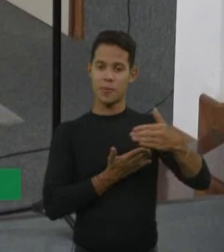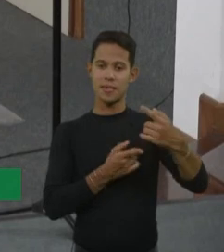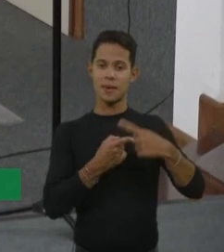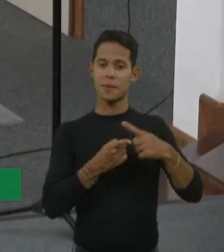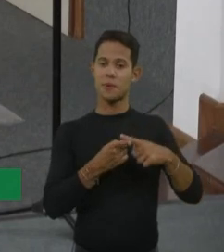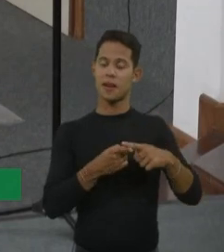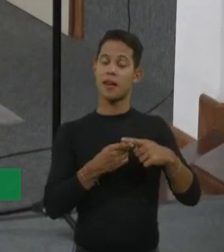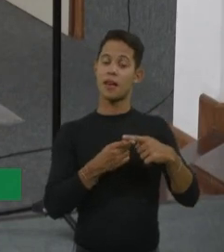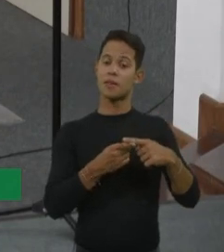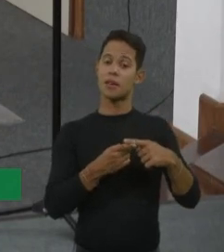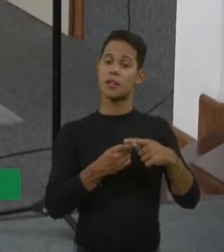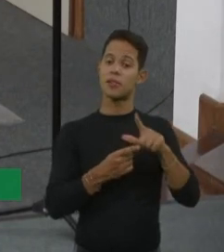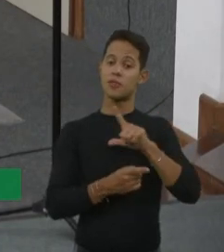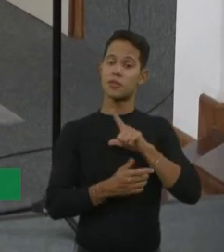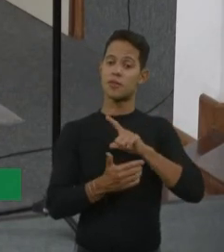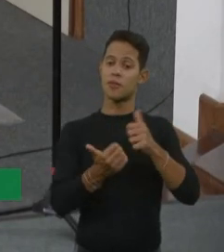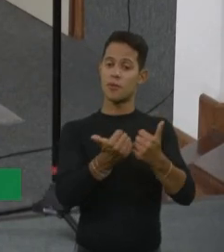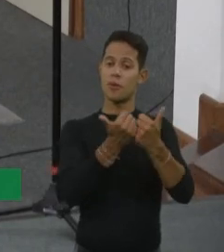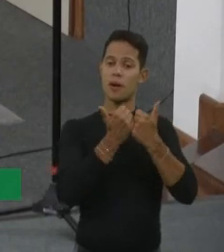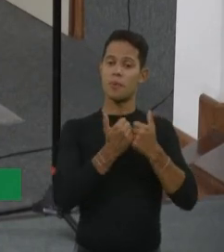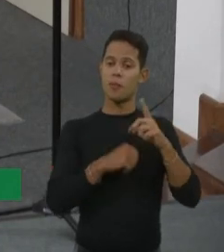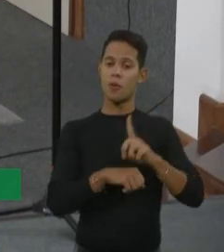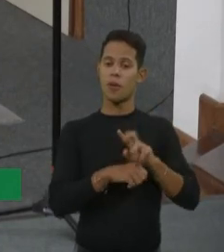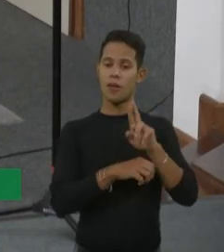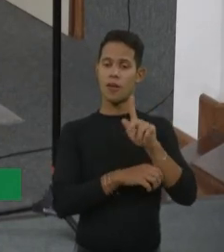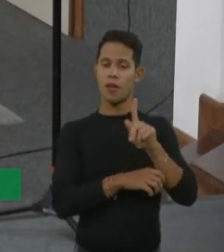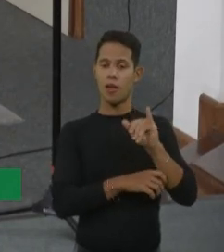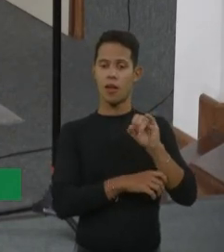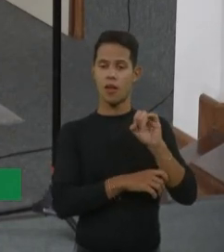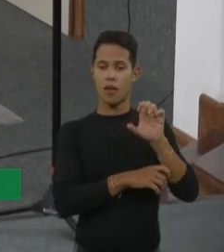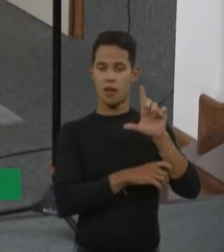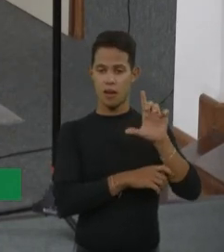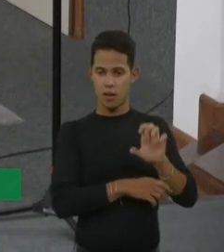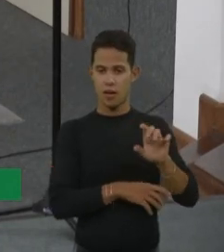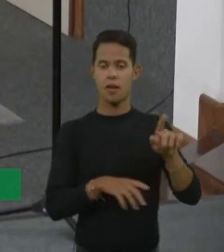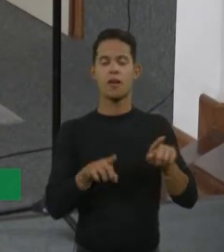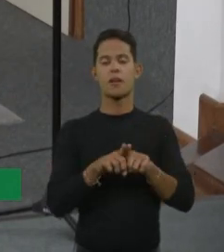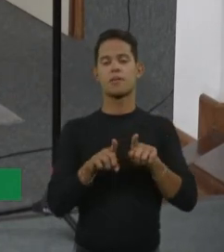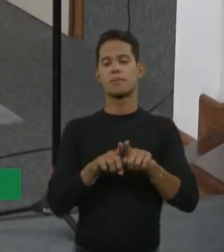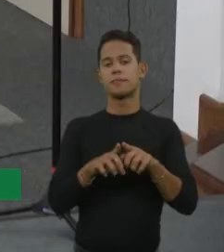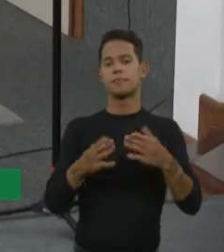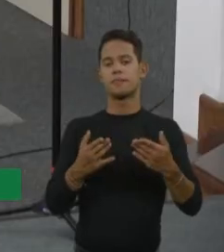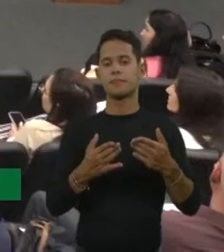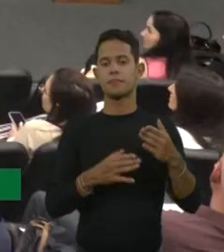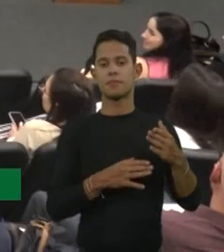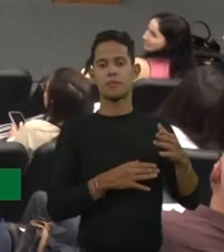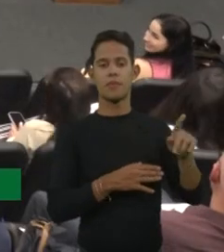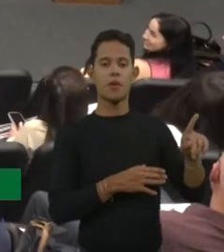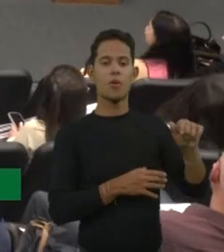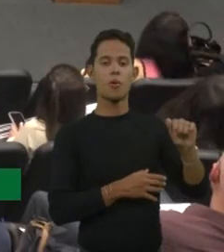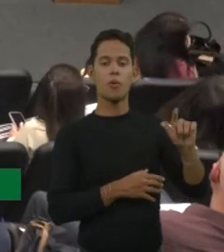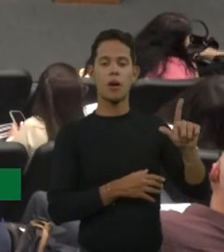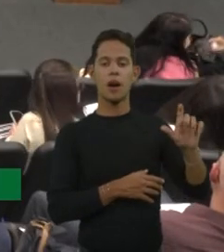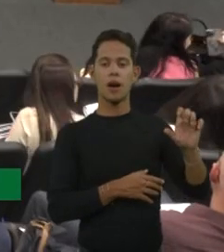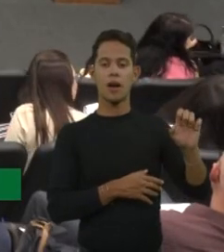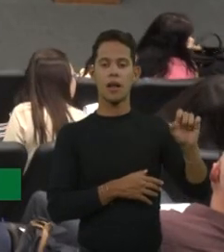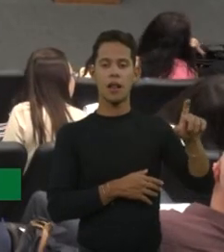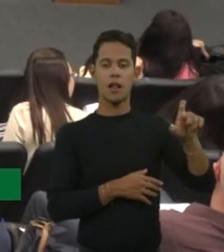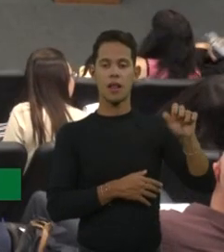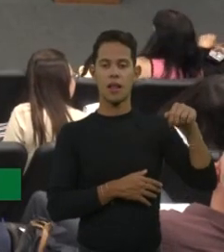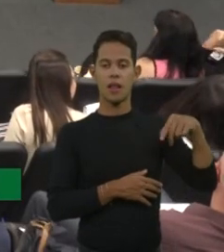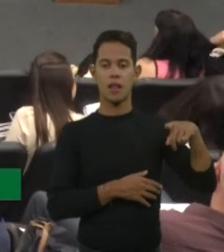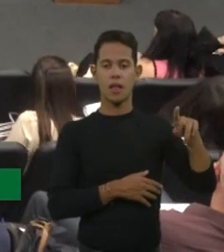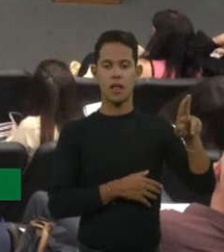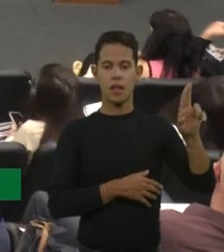de vocês conhecem, assim, a associação, a Geis, agora está chegando, a gente tem um genetista novo, Alexandre, está chegando, lá no